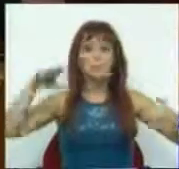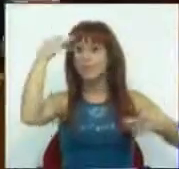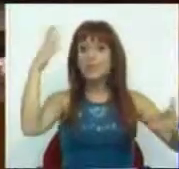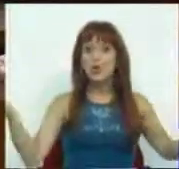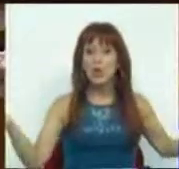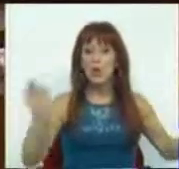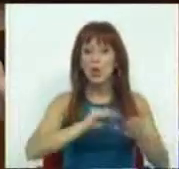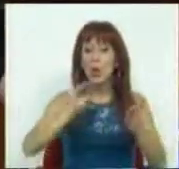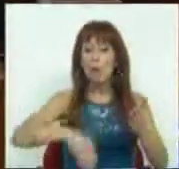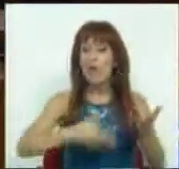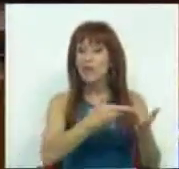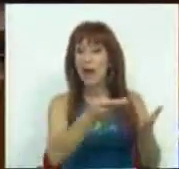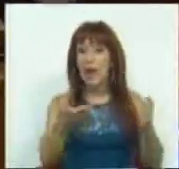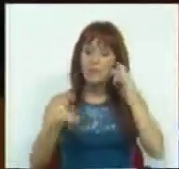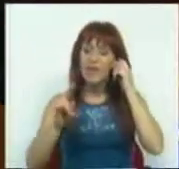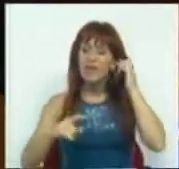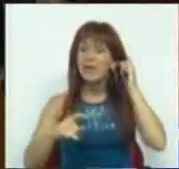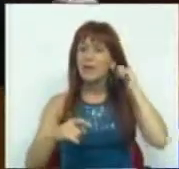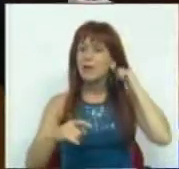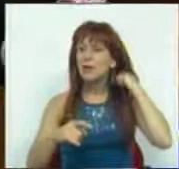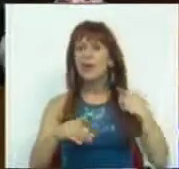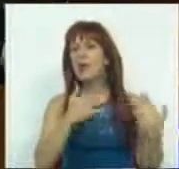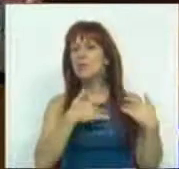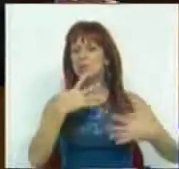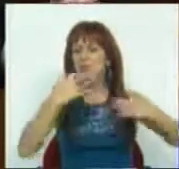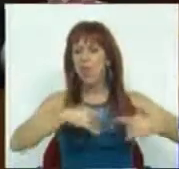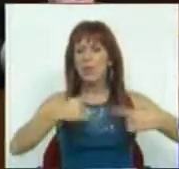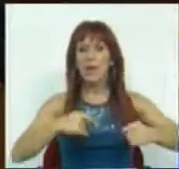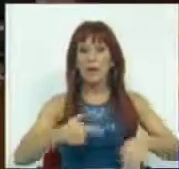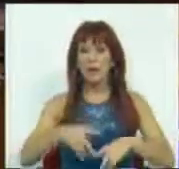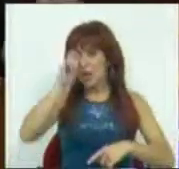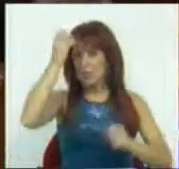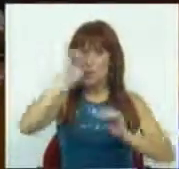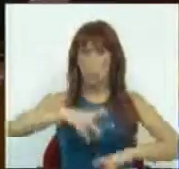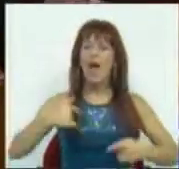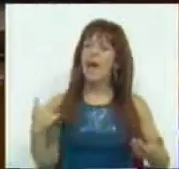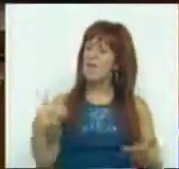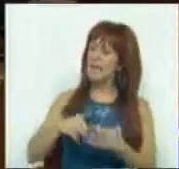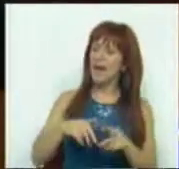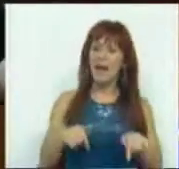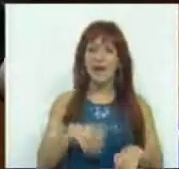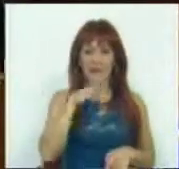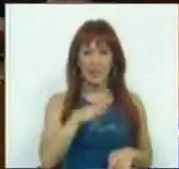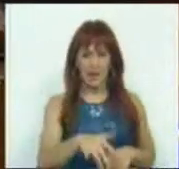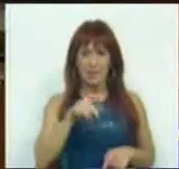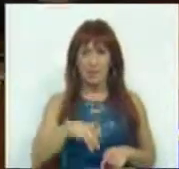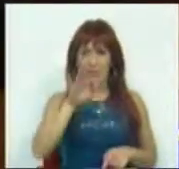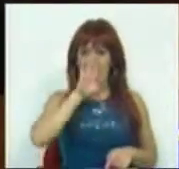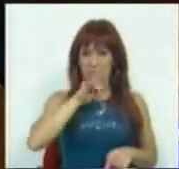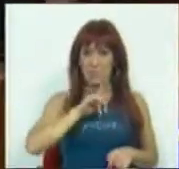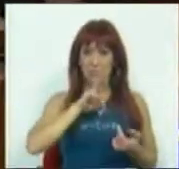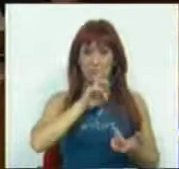os professores contratados. Eles têm todas as responsabilidades e nenhum respeito. E vêm aqui dizer se